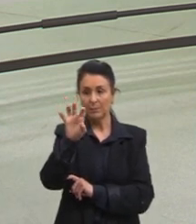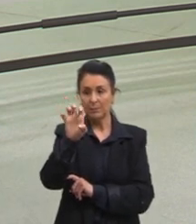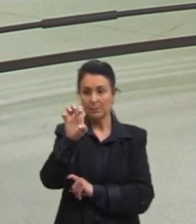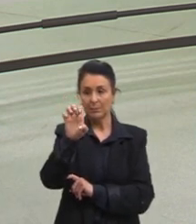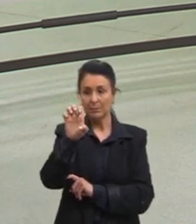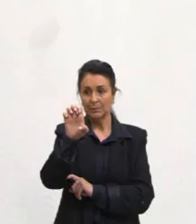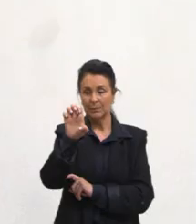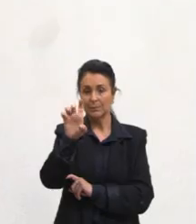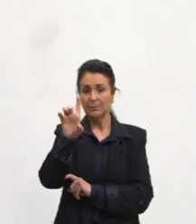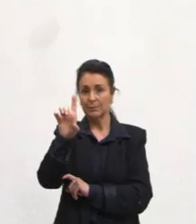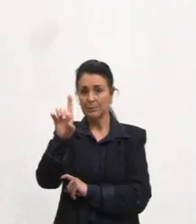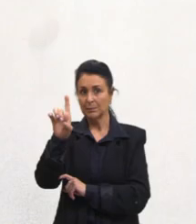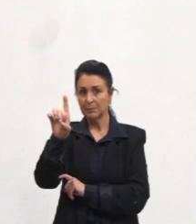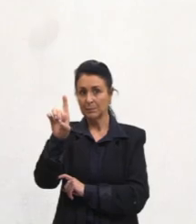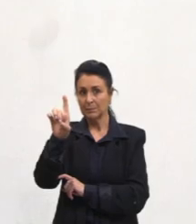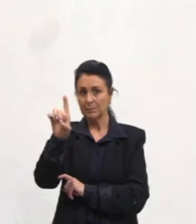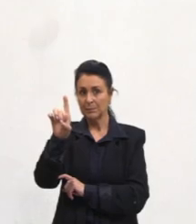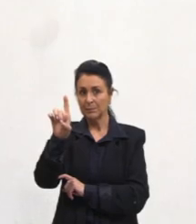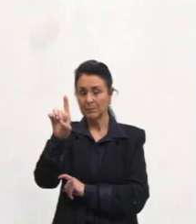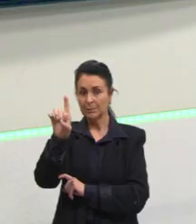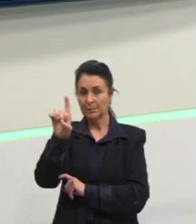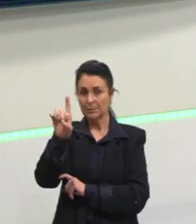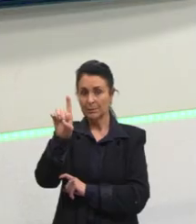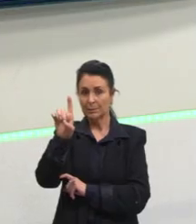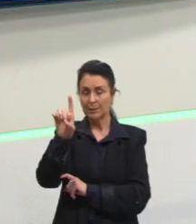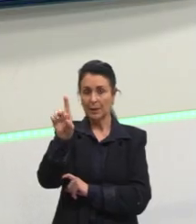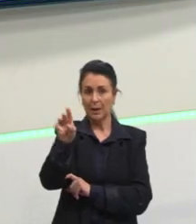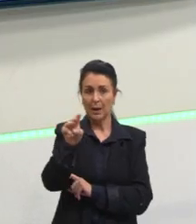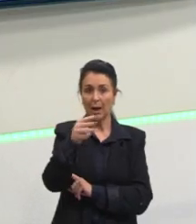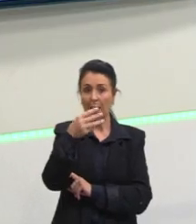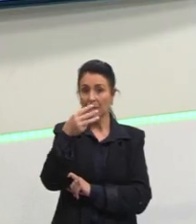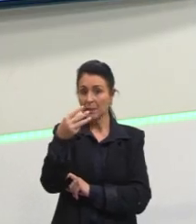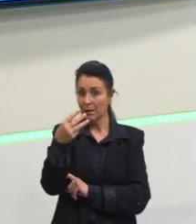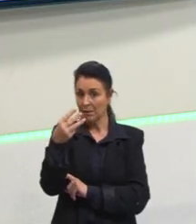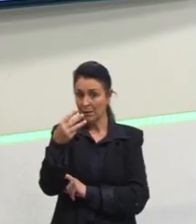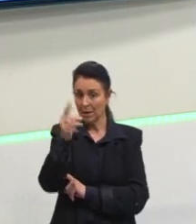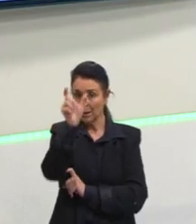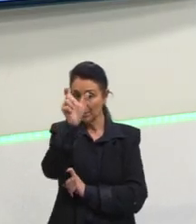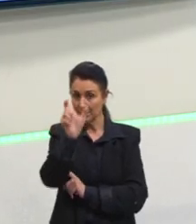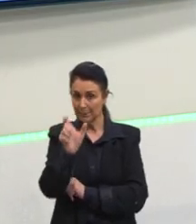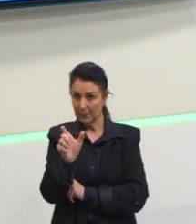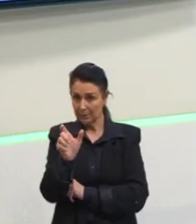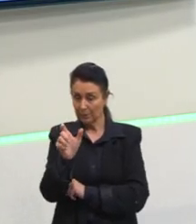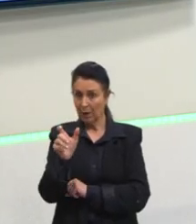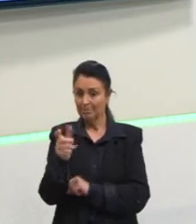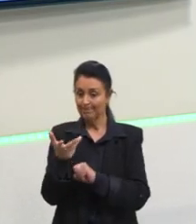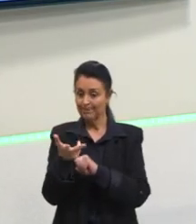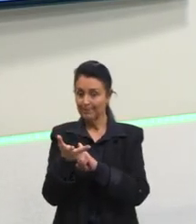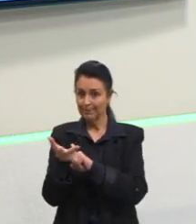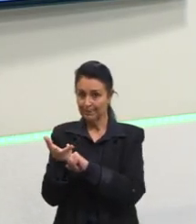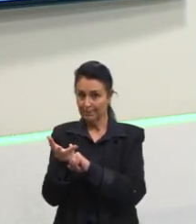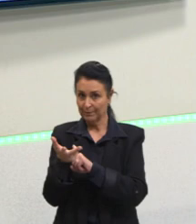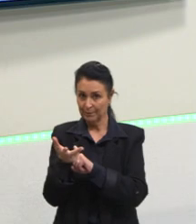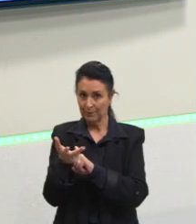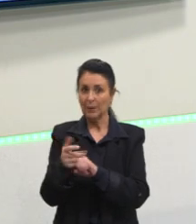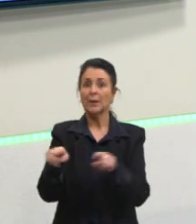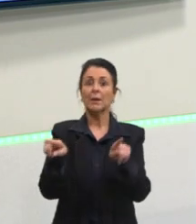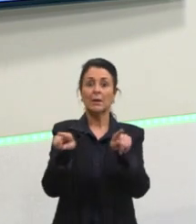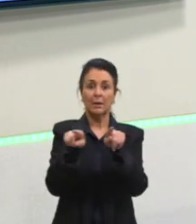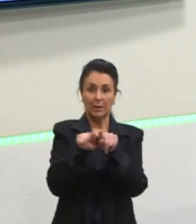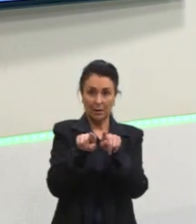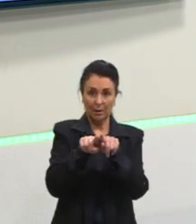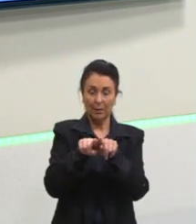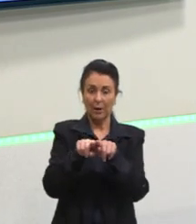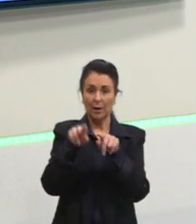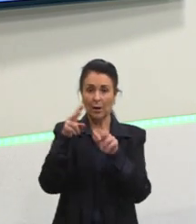usted, como terceira pessoa. Uma outra observação é